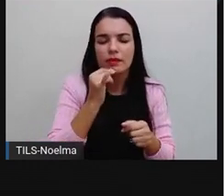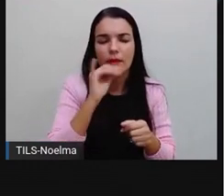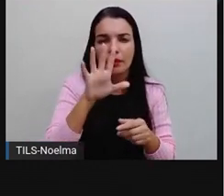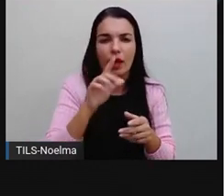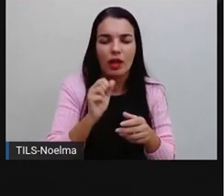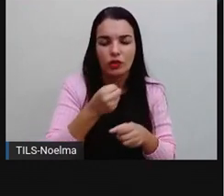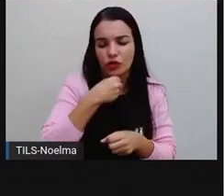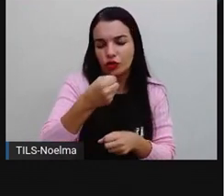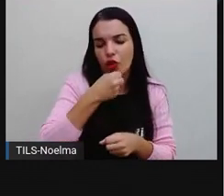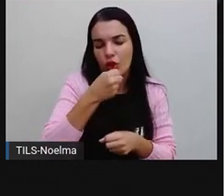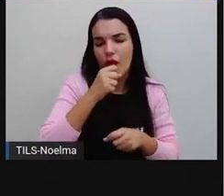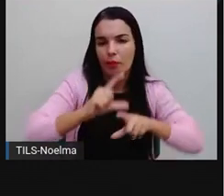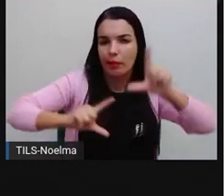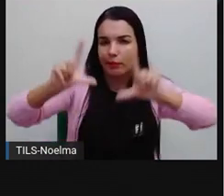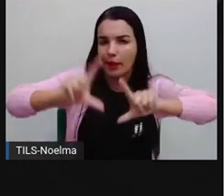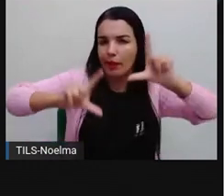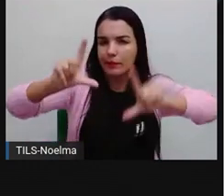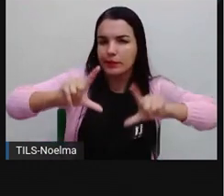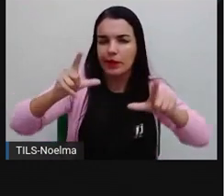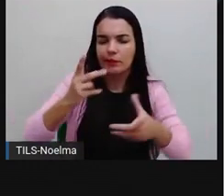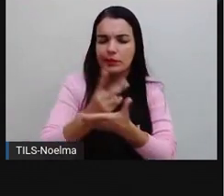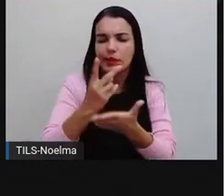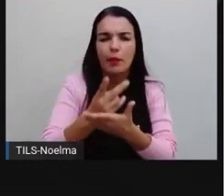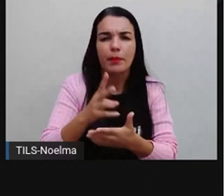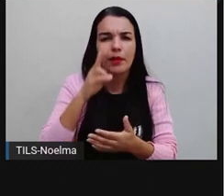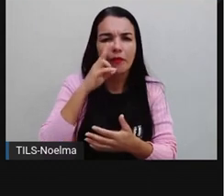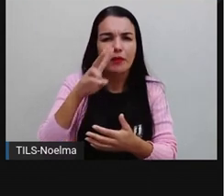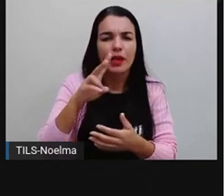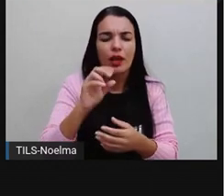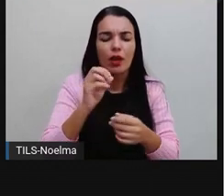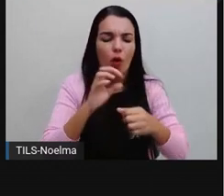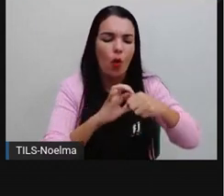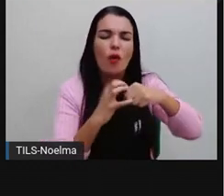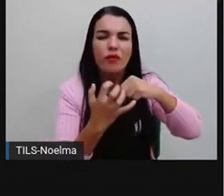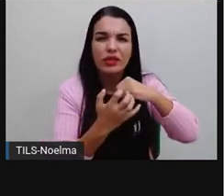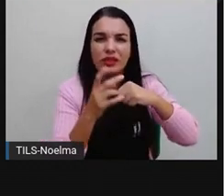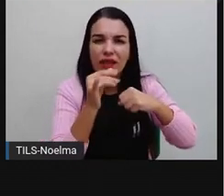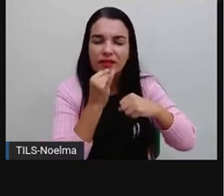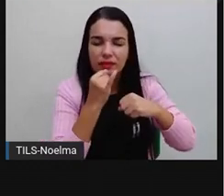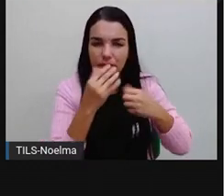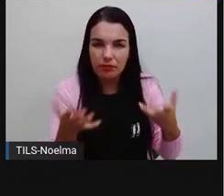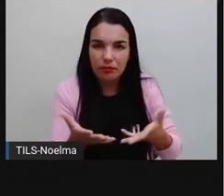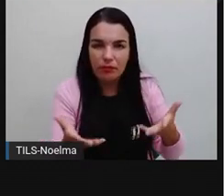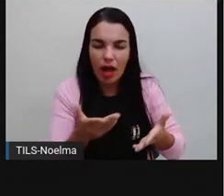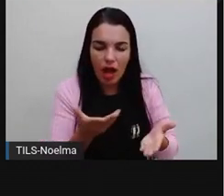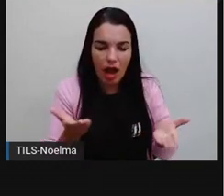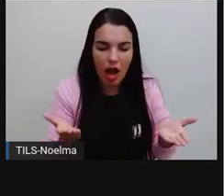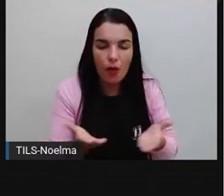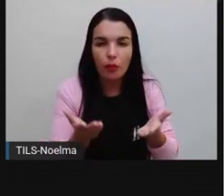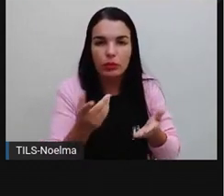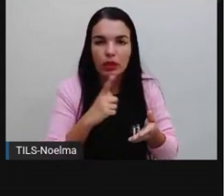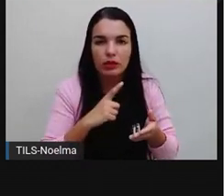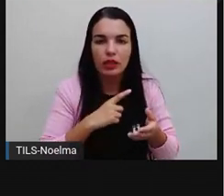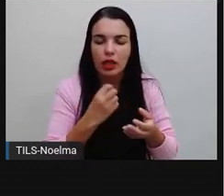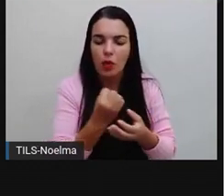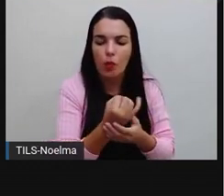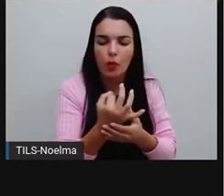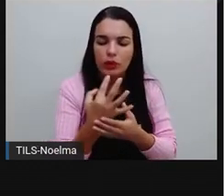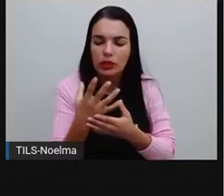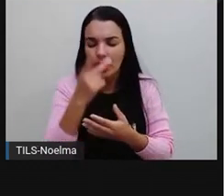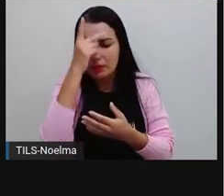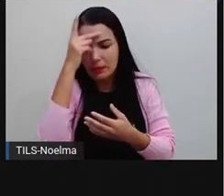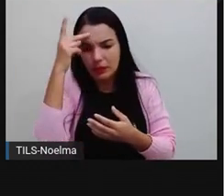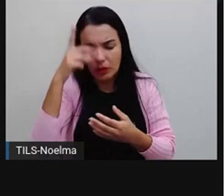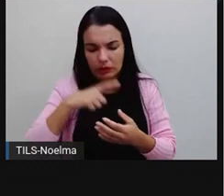a gente vê constantemente aí falando sobre a COVID, né? A doença COVID-19, onde nós temos a quantidade de pessoas infectadas,